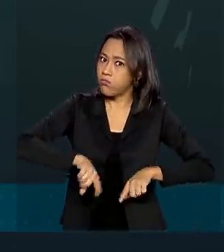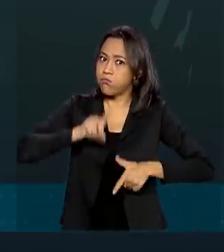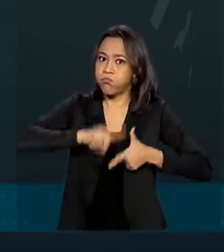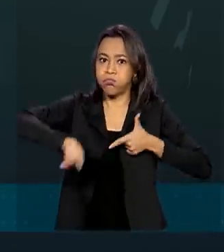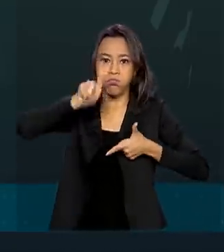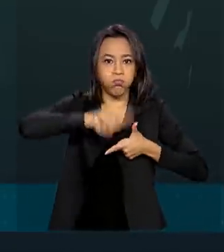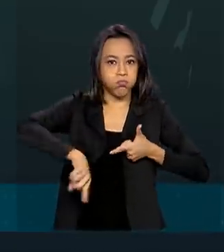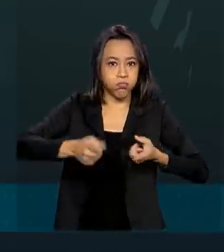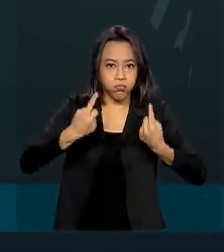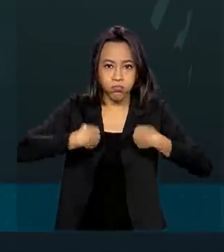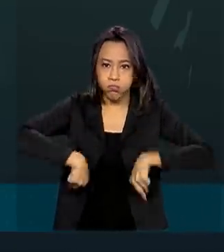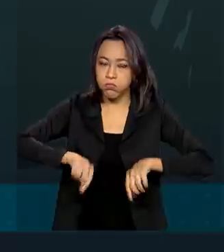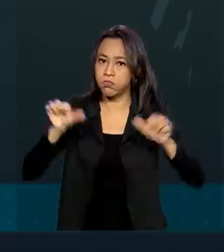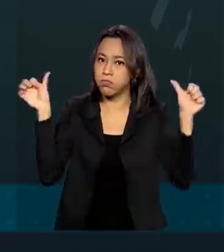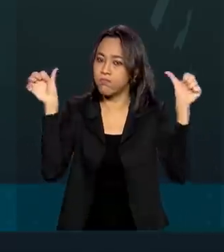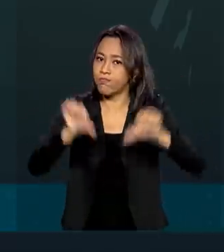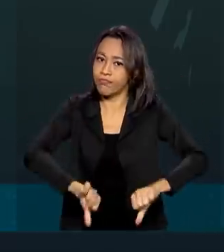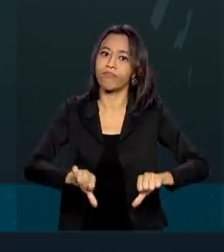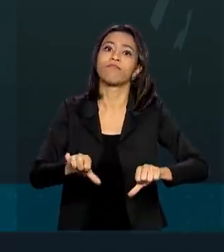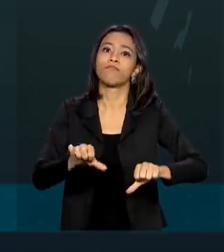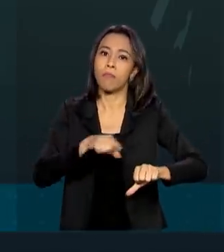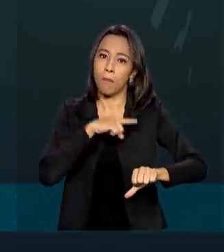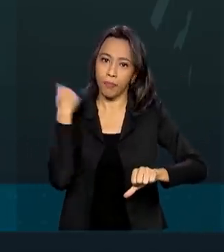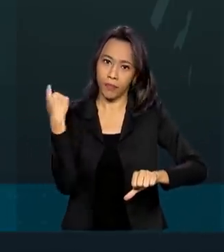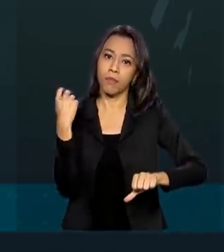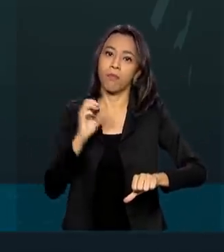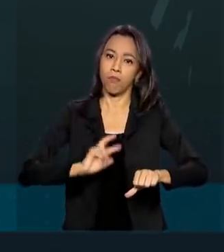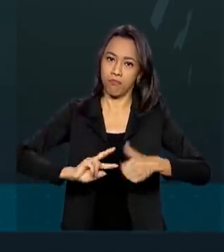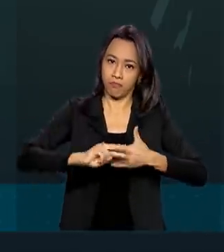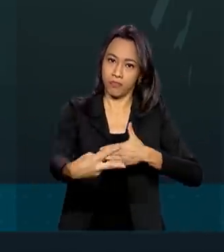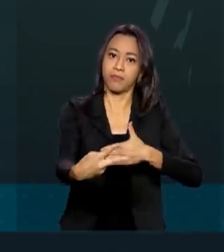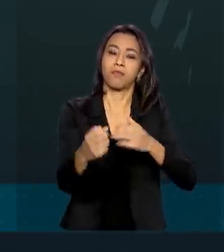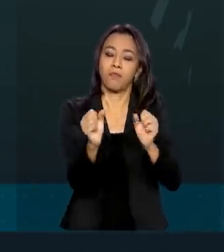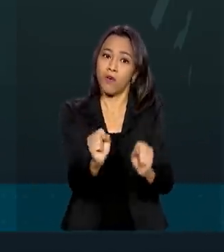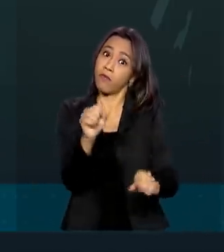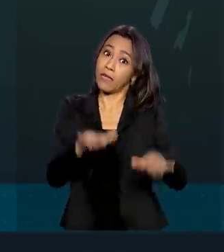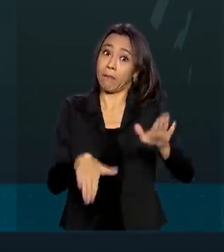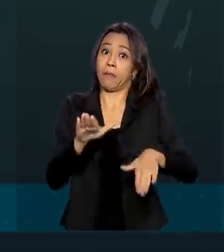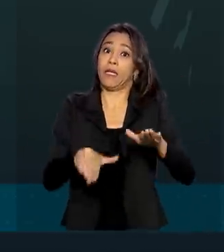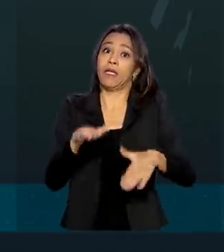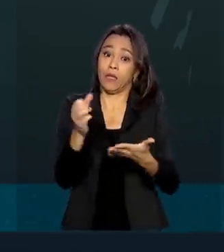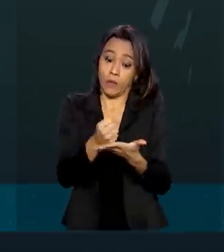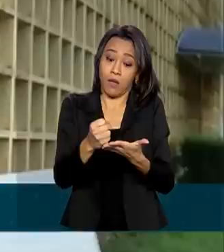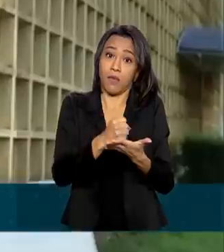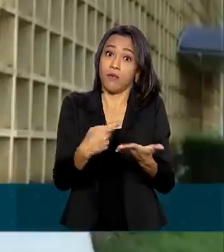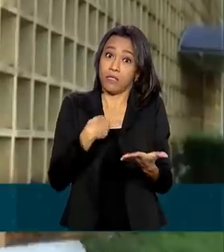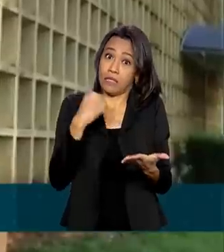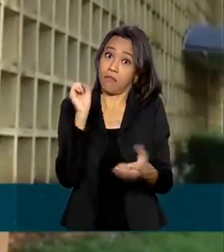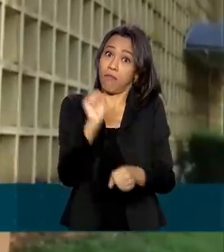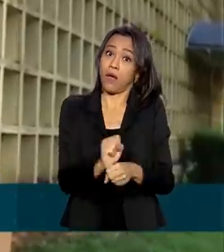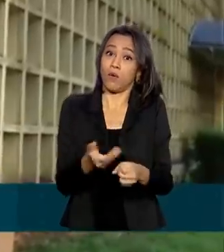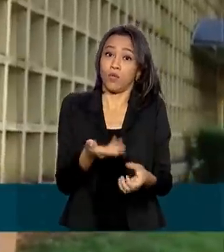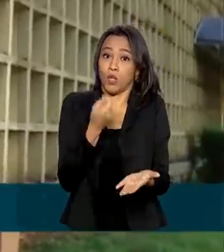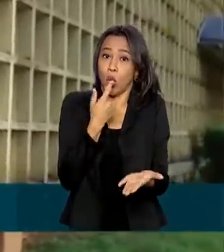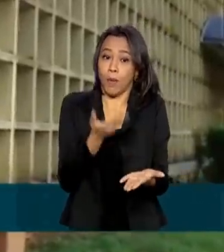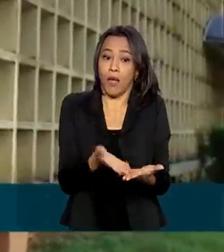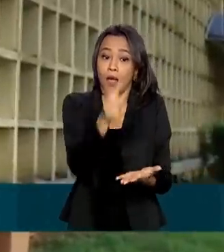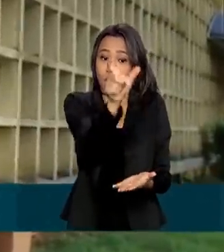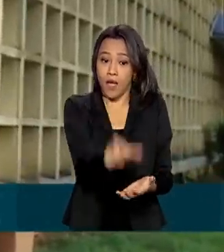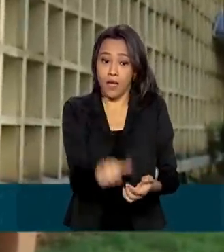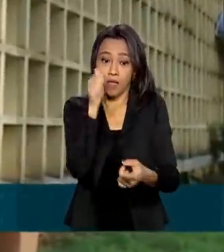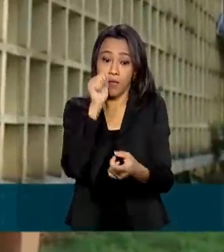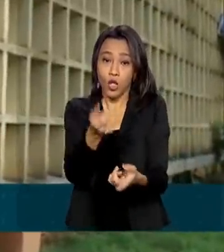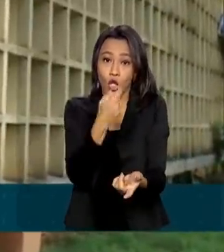e desfechos até mesmo fatais, dependendo do medicamento que foi interrompido o uso. Júlia toma remédio